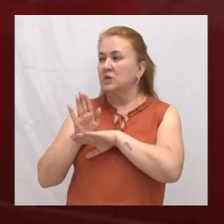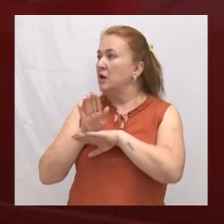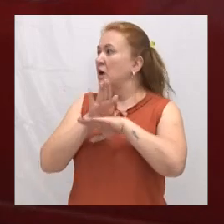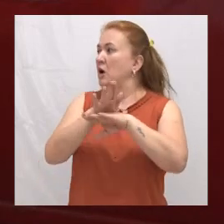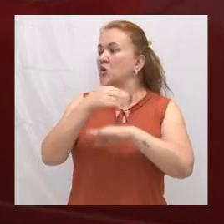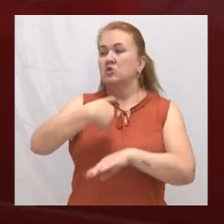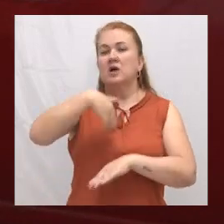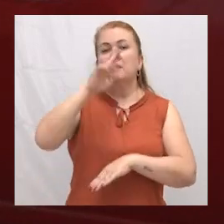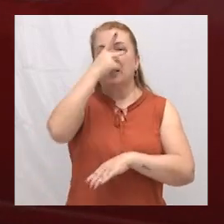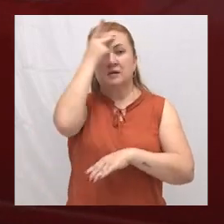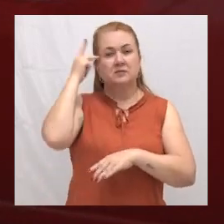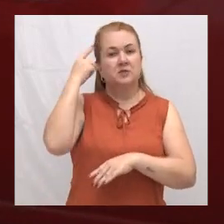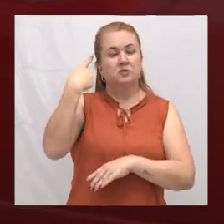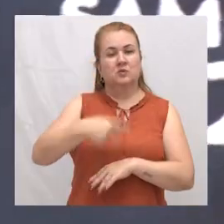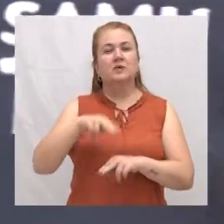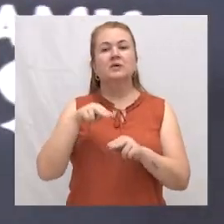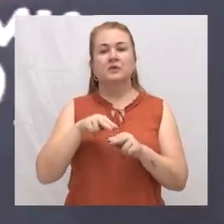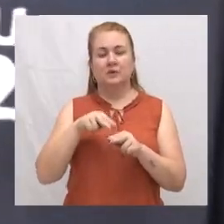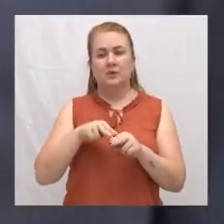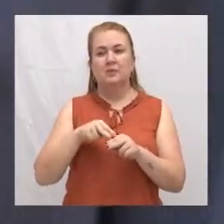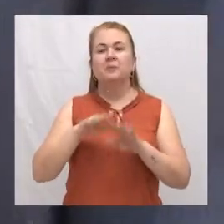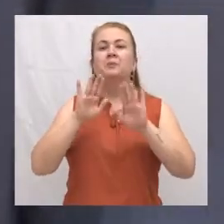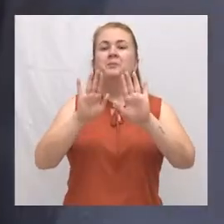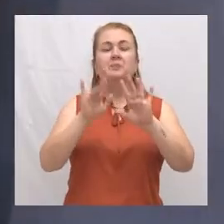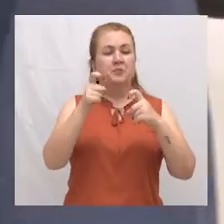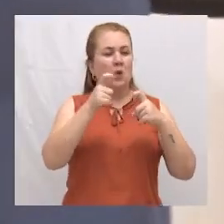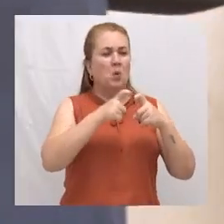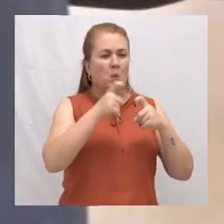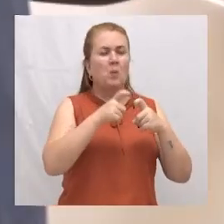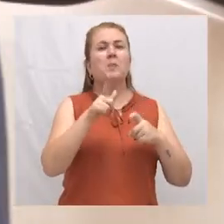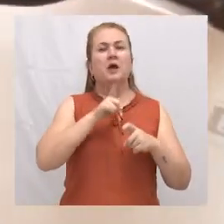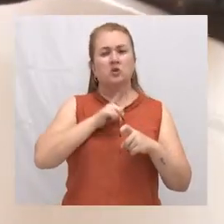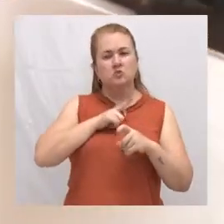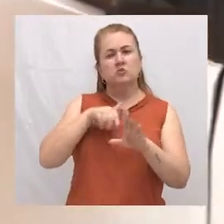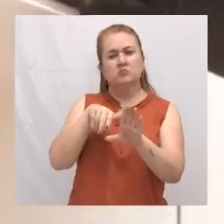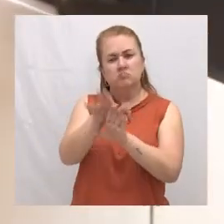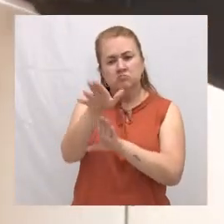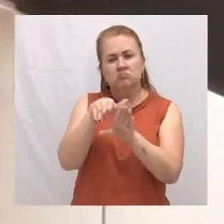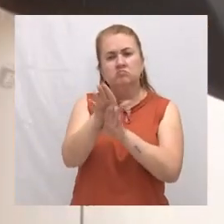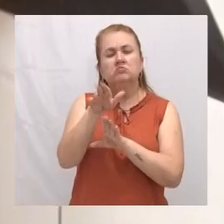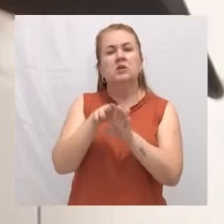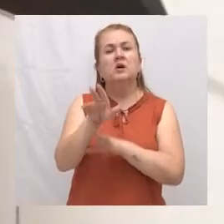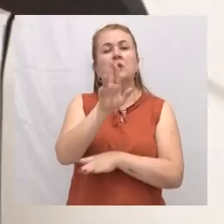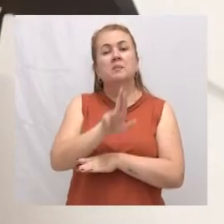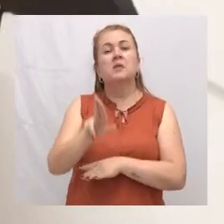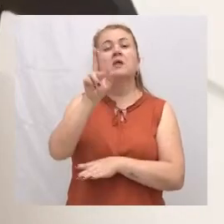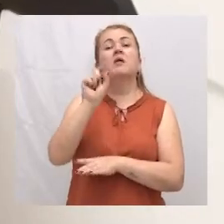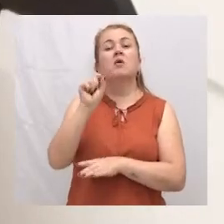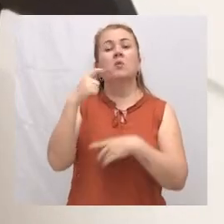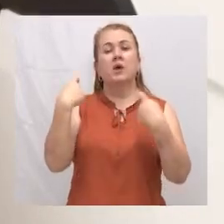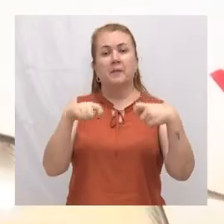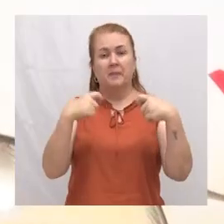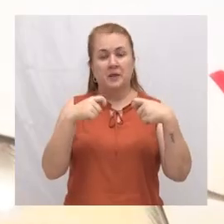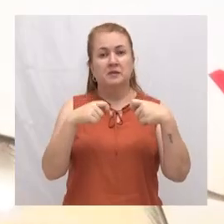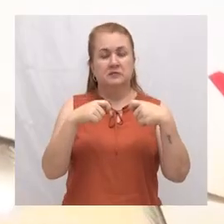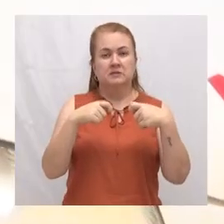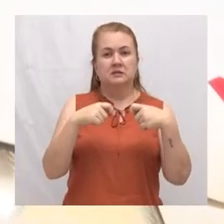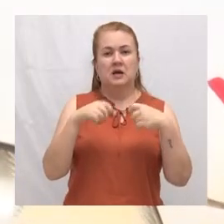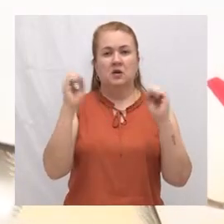número de pessoas na cidade de Uberaba. O médico passa orientações para quem precisar acionar o SAMU.